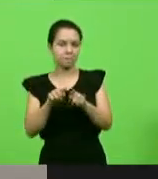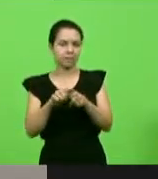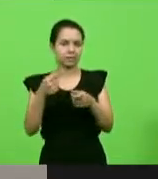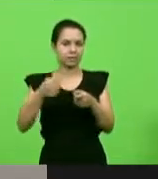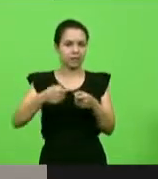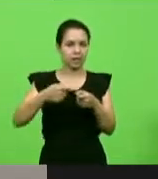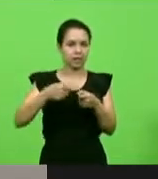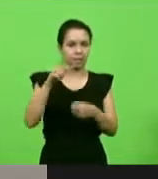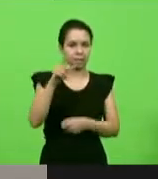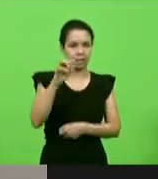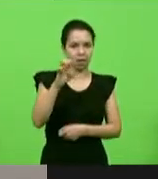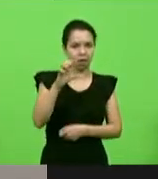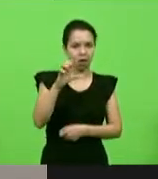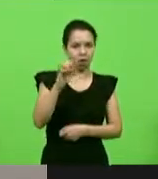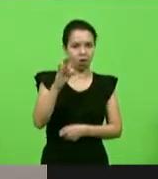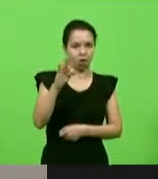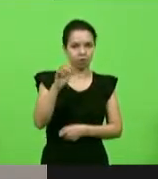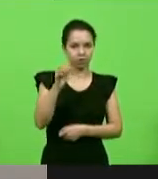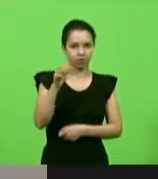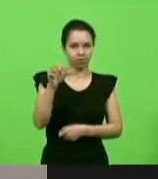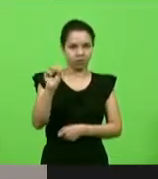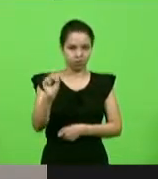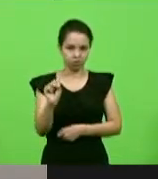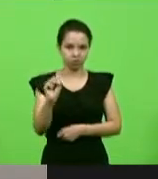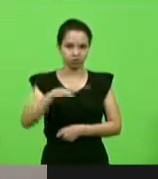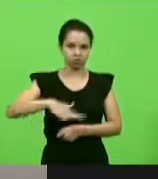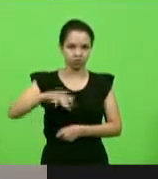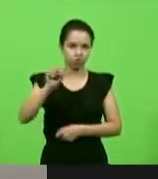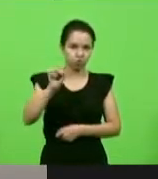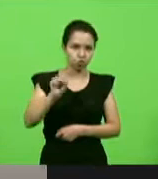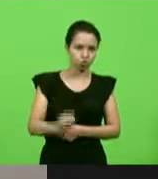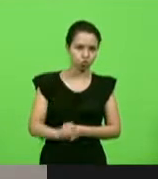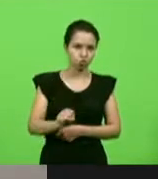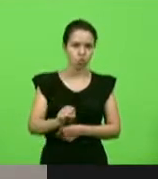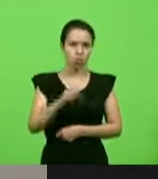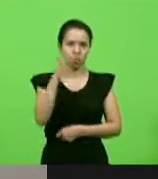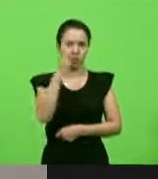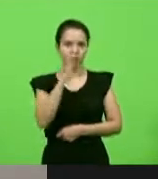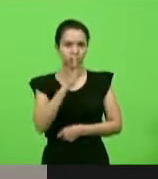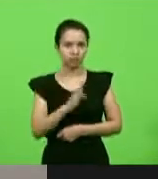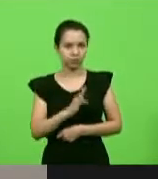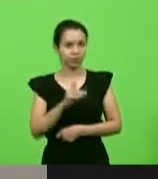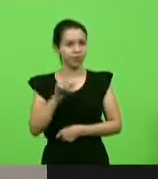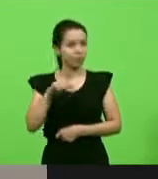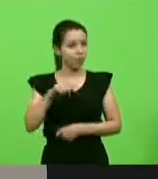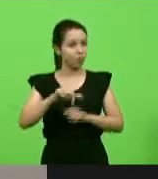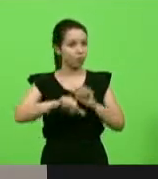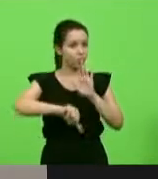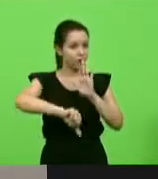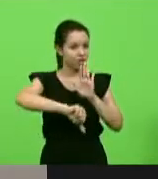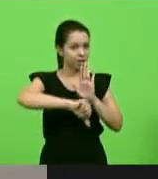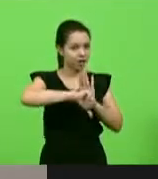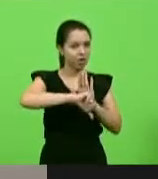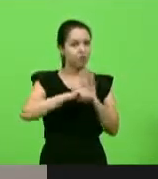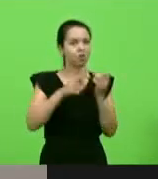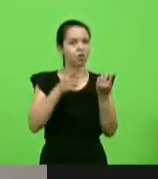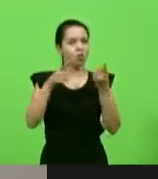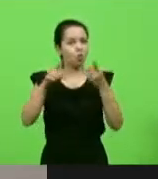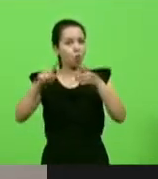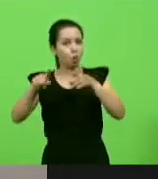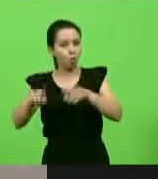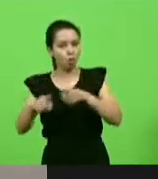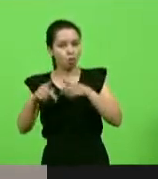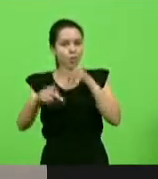sul do nosso país. É um crime contra o povo, a